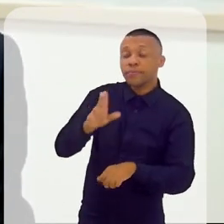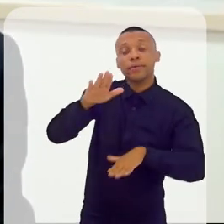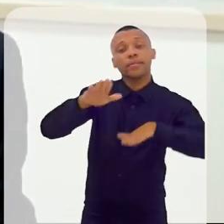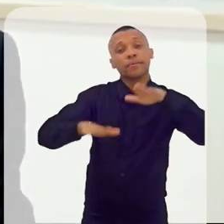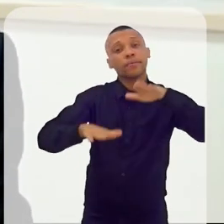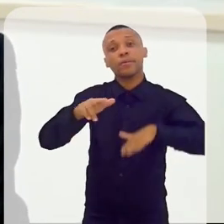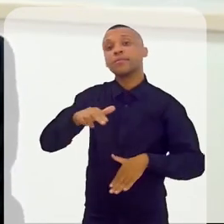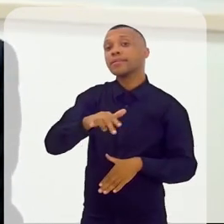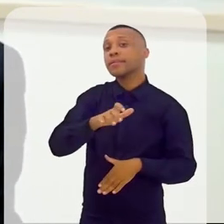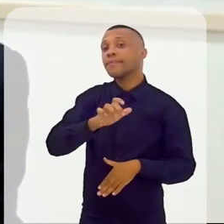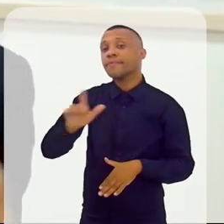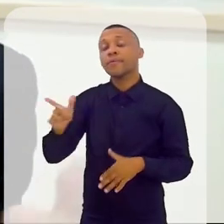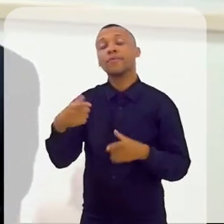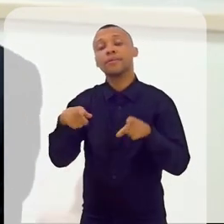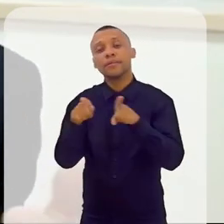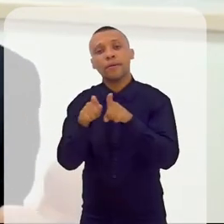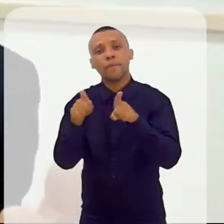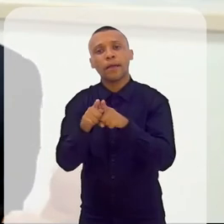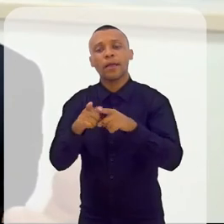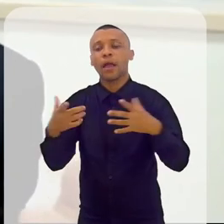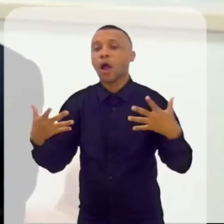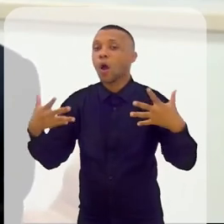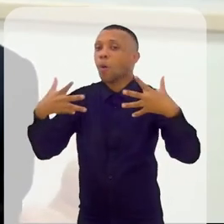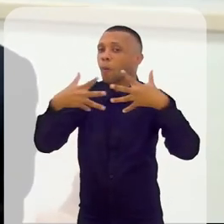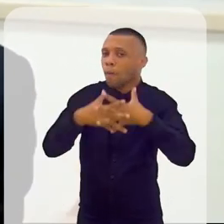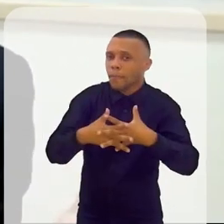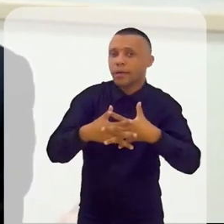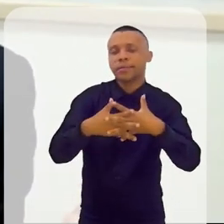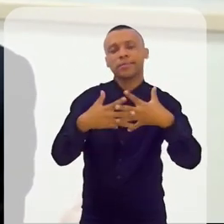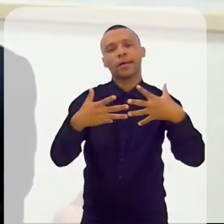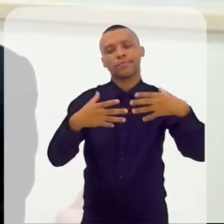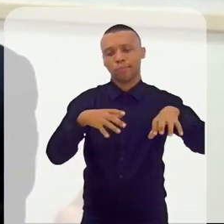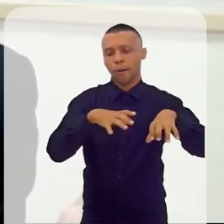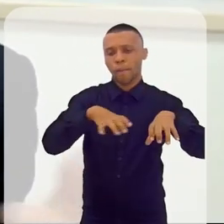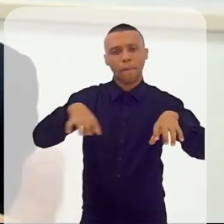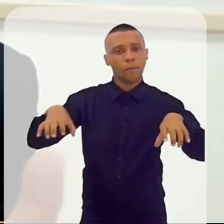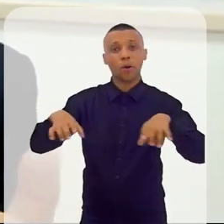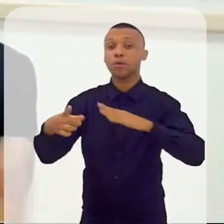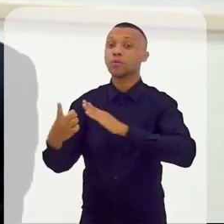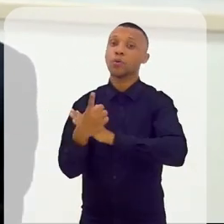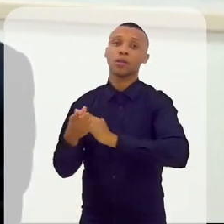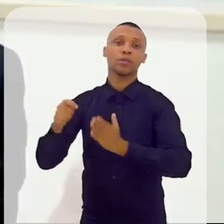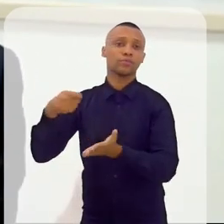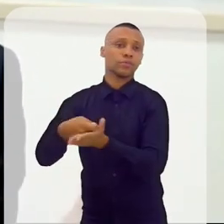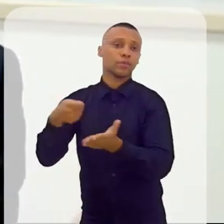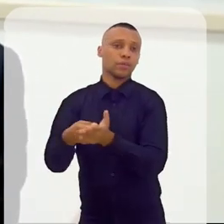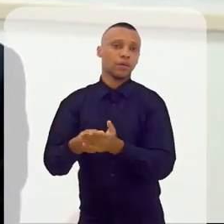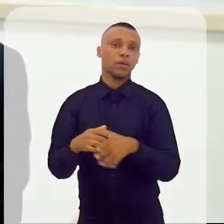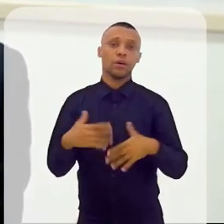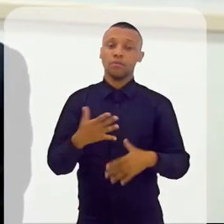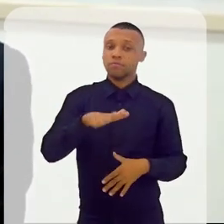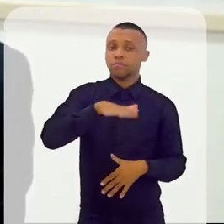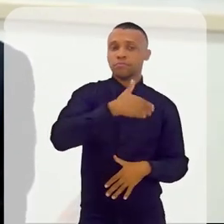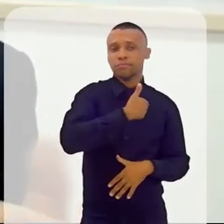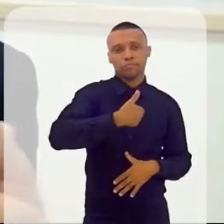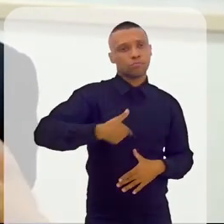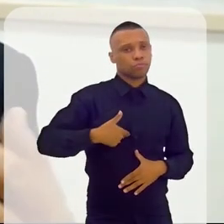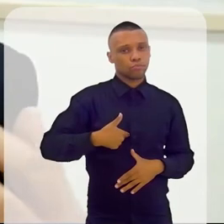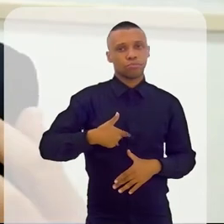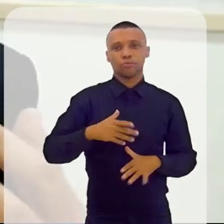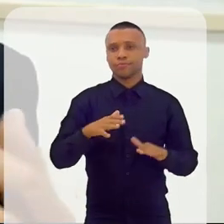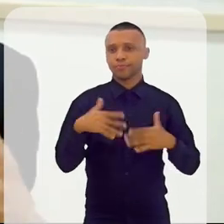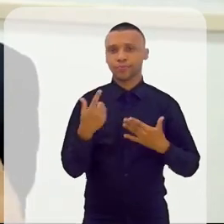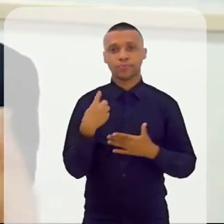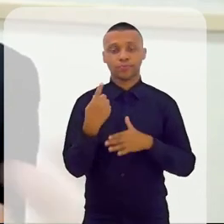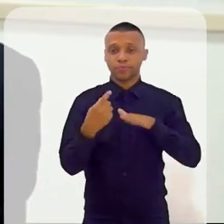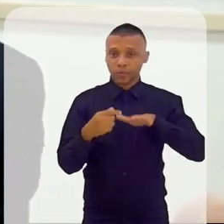dependendo do nível e da complexidade que o cliente exige. Enfim, e para o poder público, então, nós temos